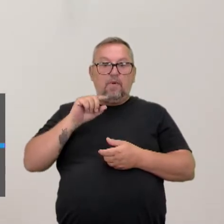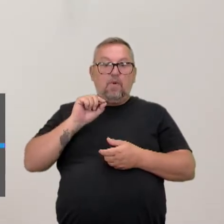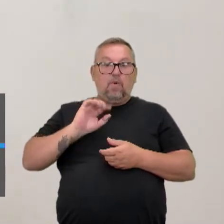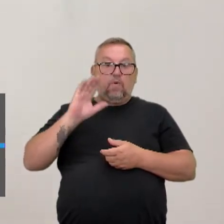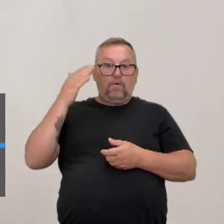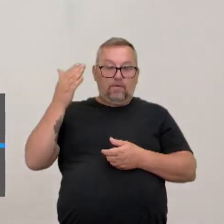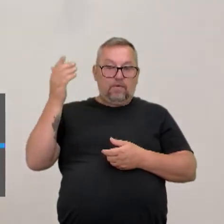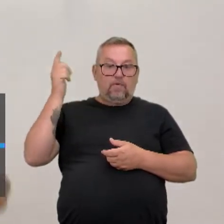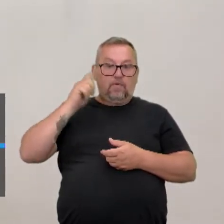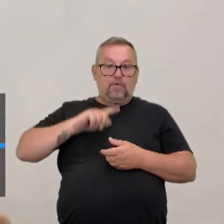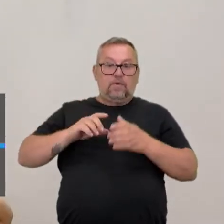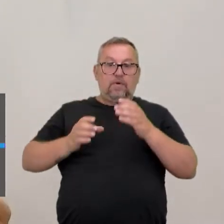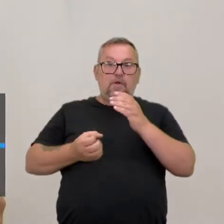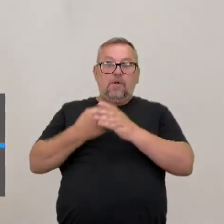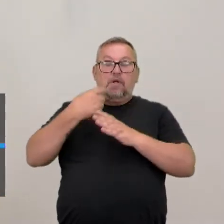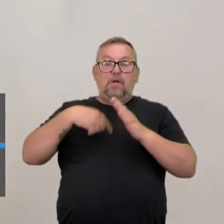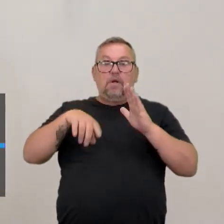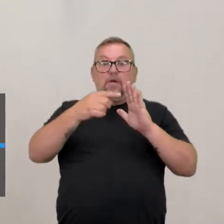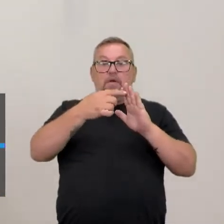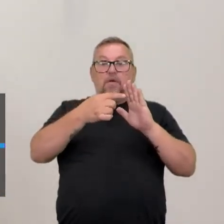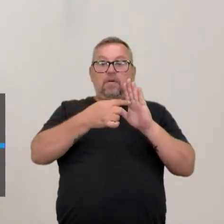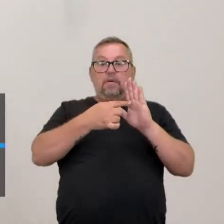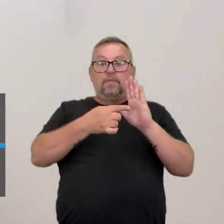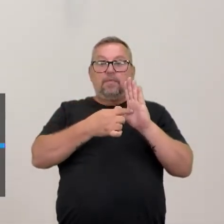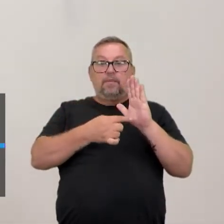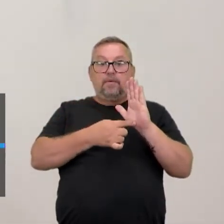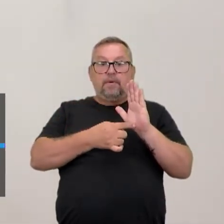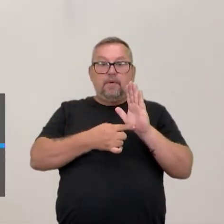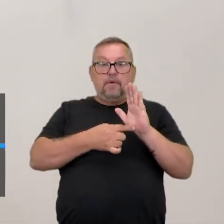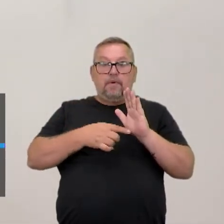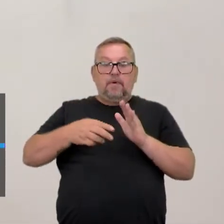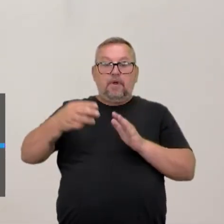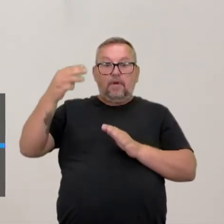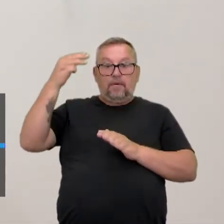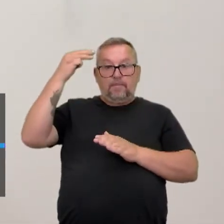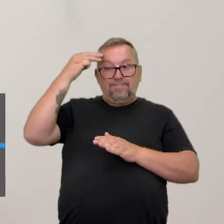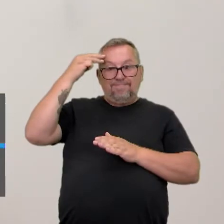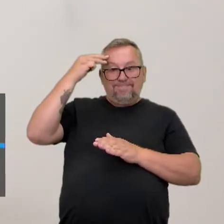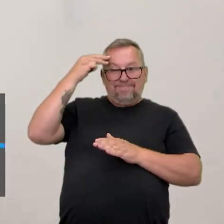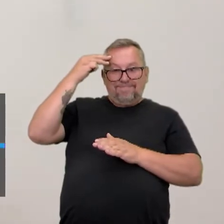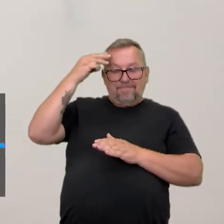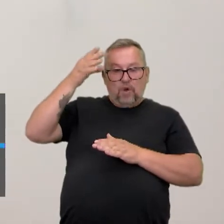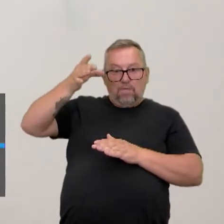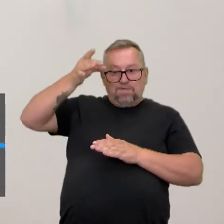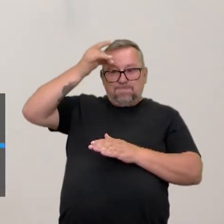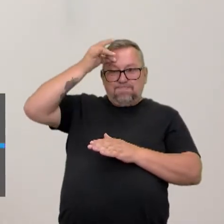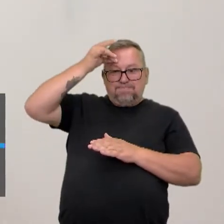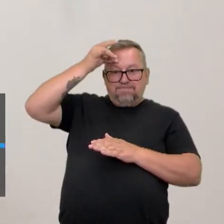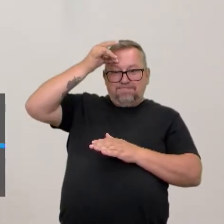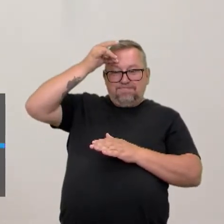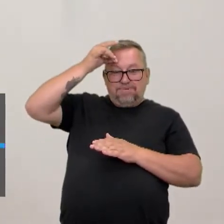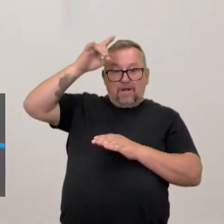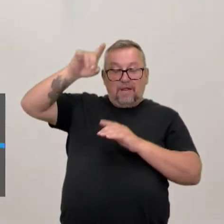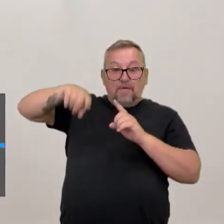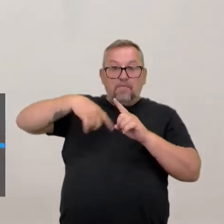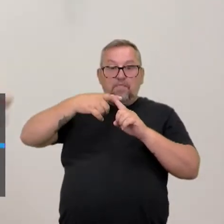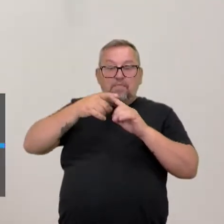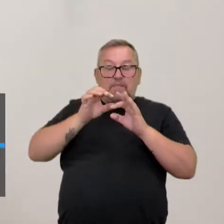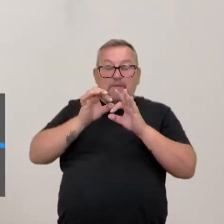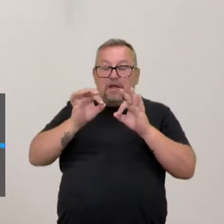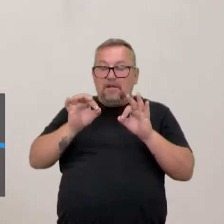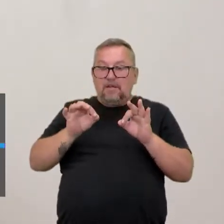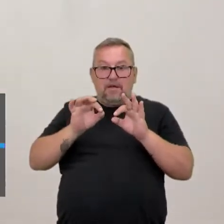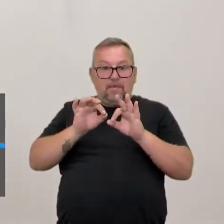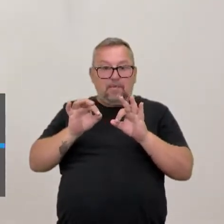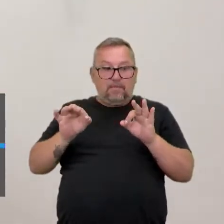você consegue criar tópicos, a memorização fica muito mais simples, porque uma ideia mais